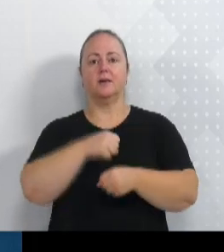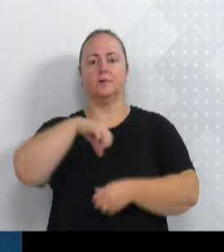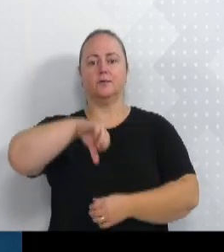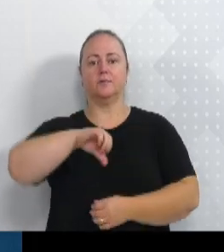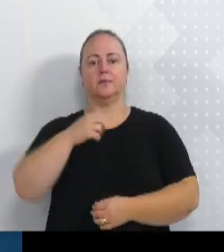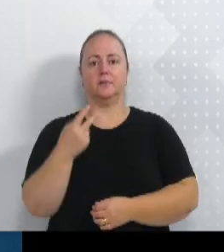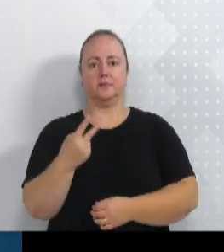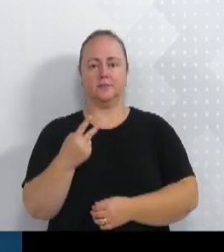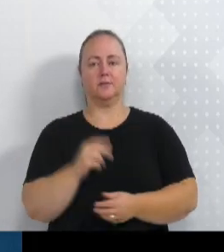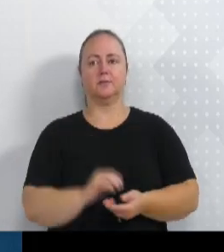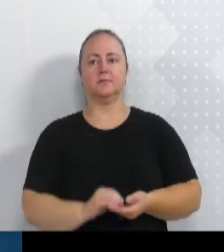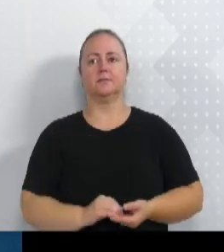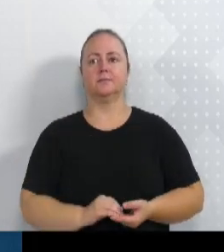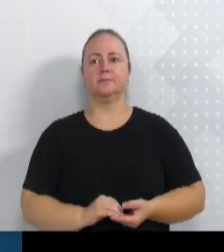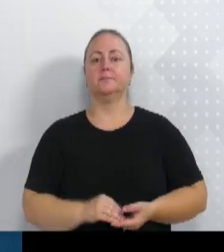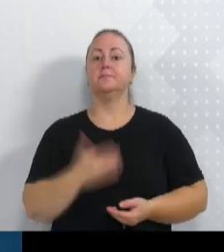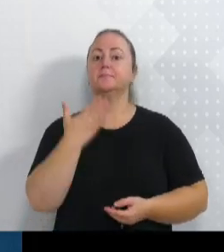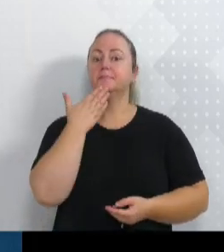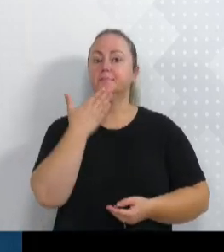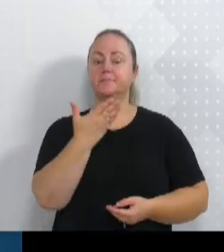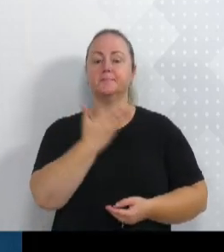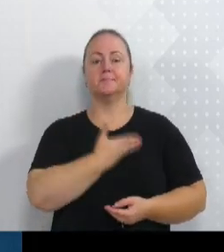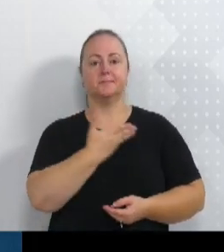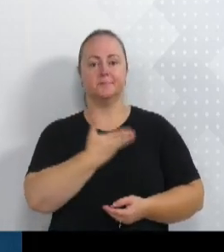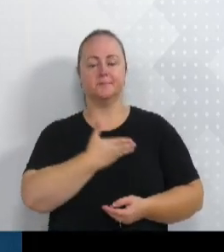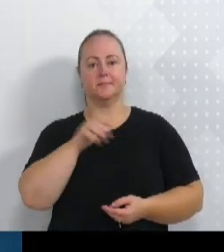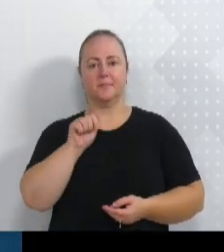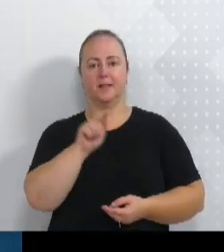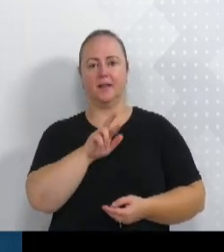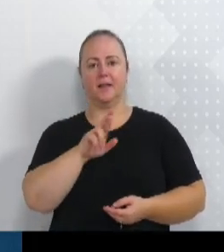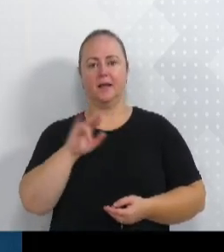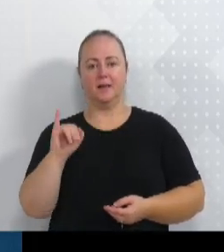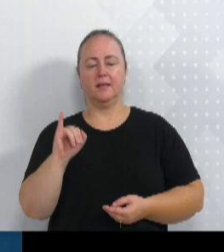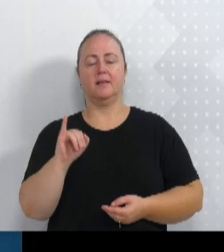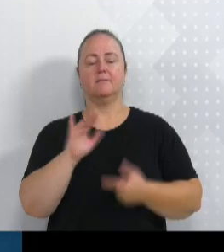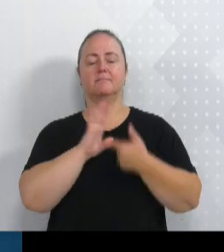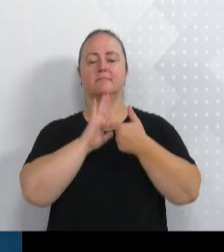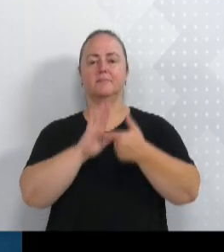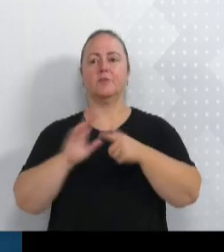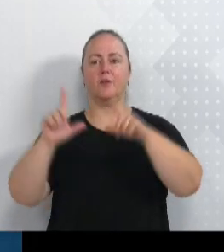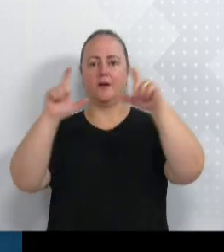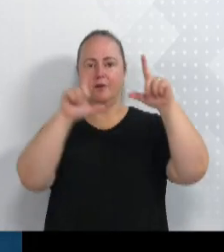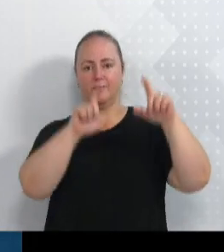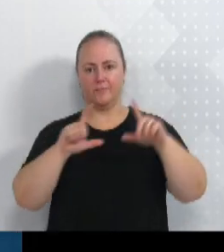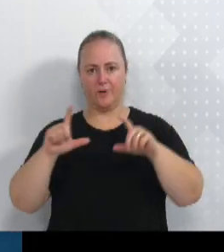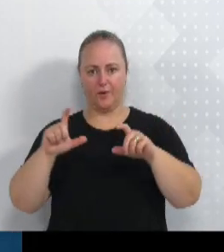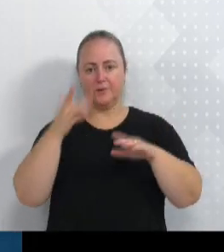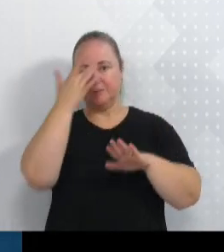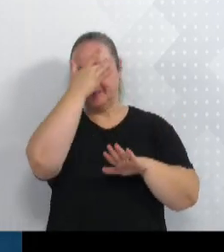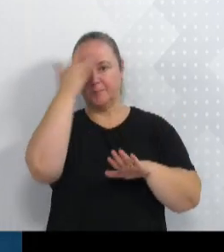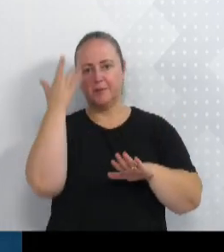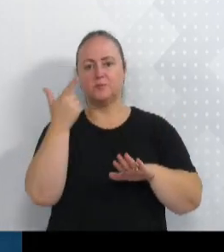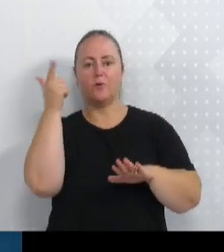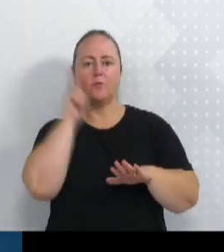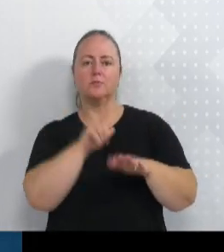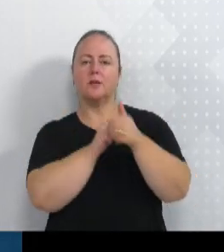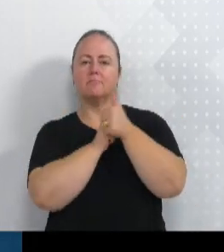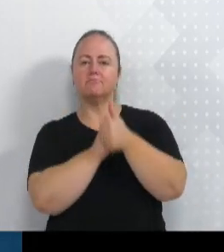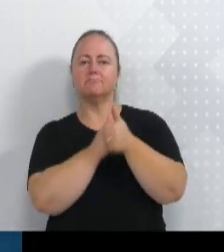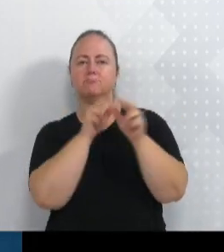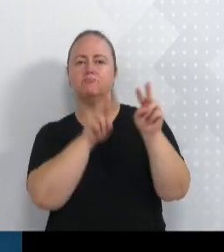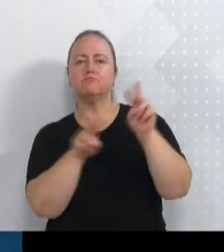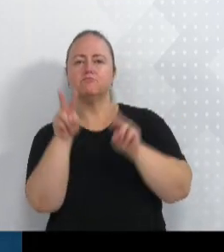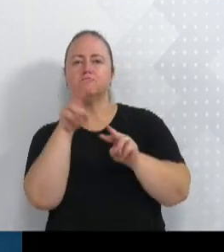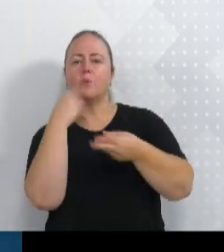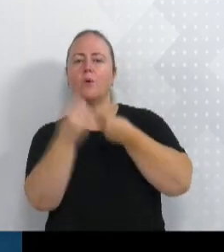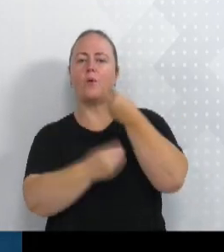Pediria ao amigo Ari, se pudesse passar as fotos na tela, agradeço para as pessoas poderem acompanhar o andamento dos